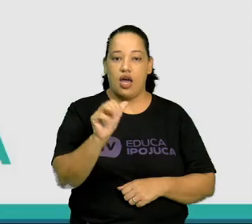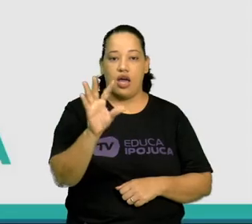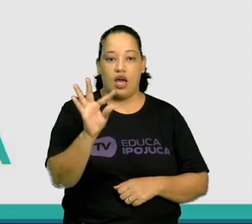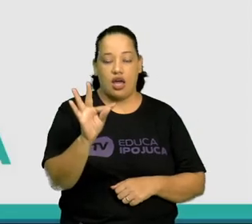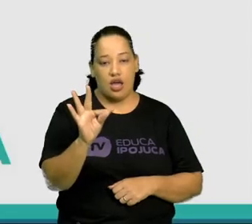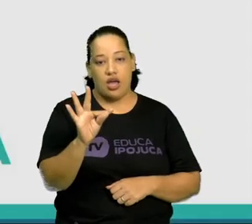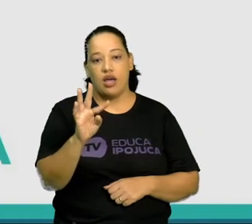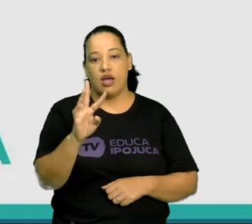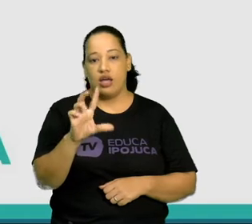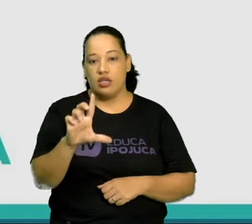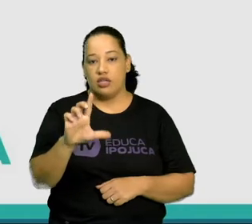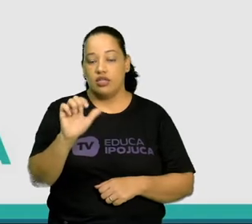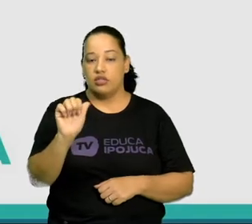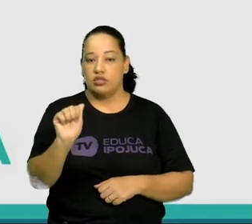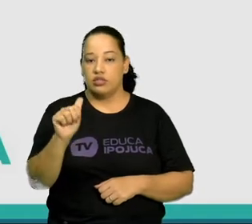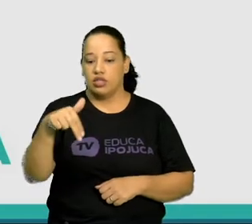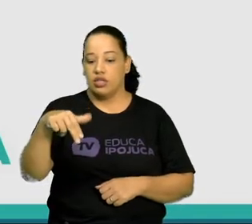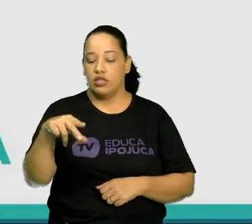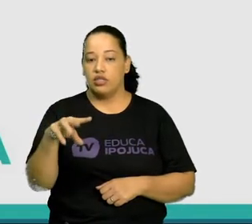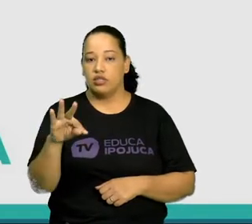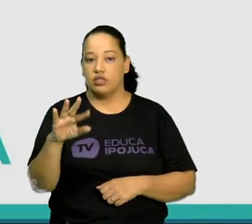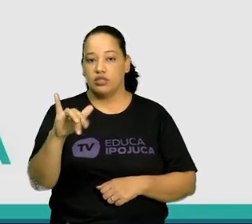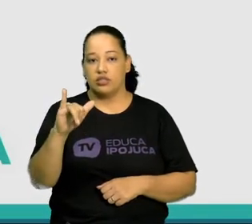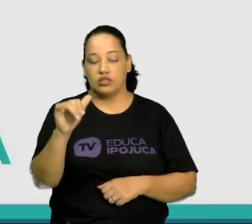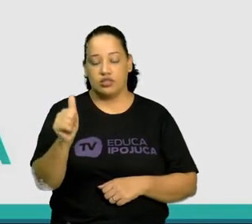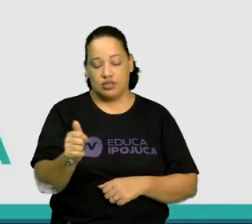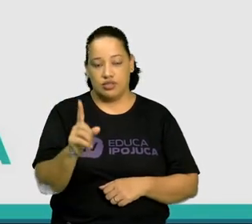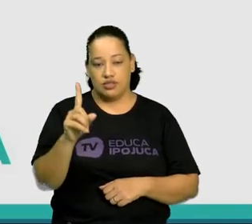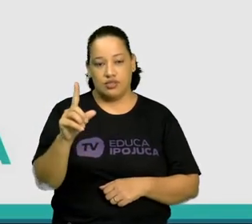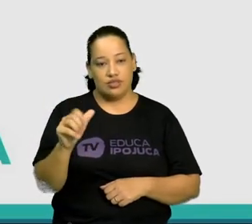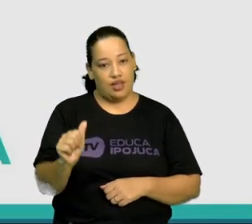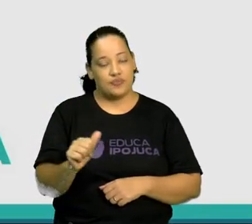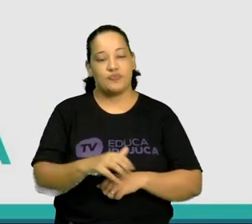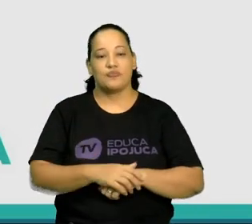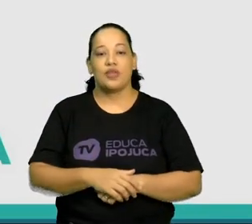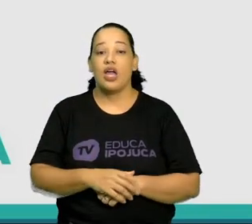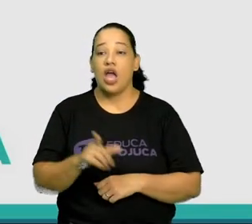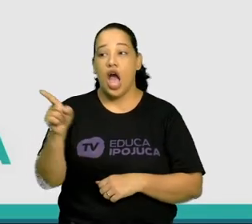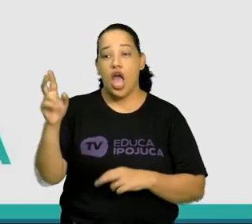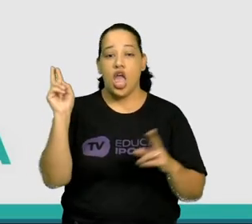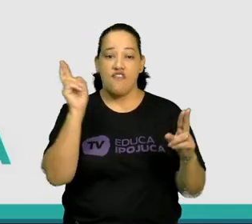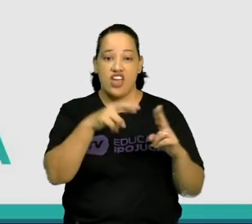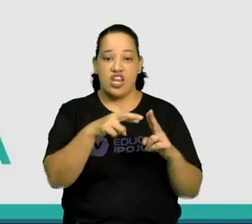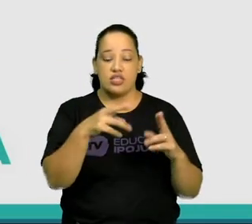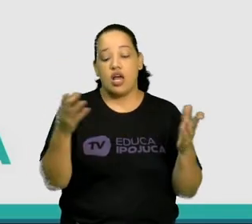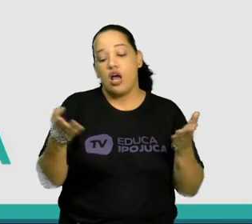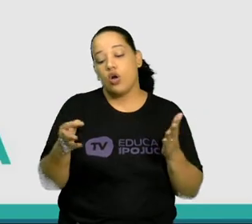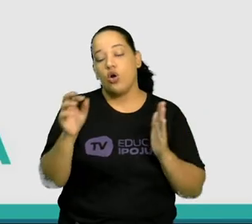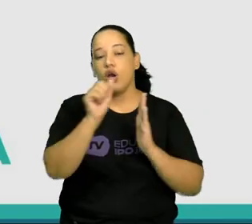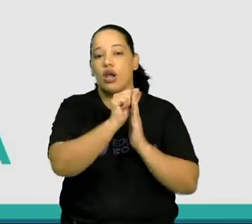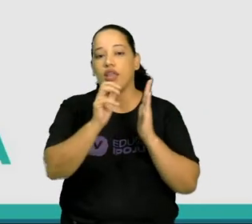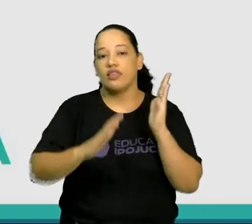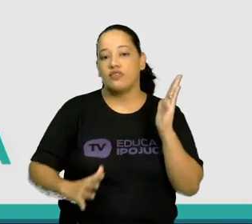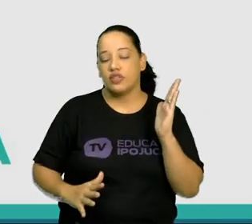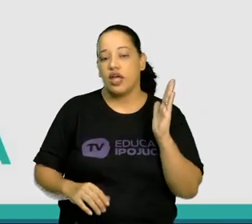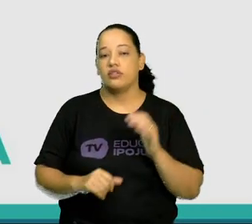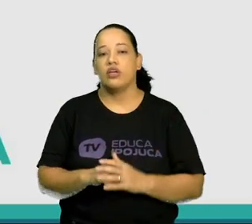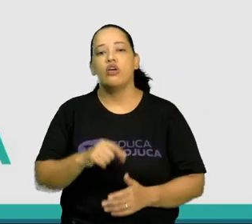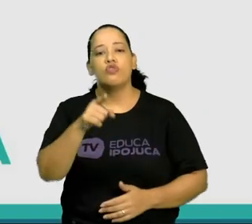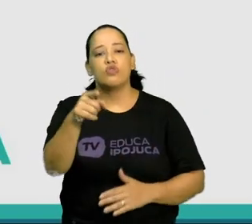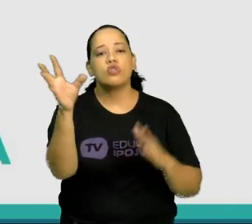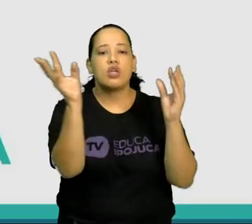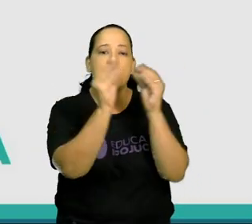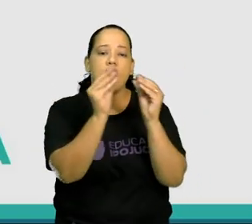exibição. Aqui estão as referências desse material. E a nossa atividade é... Agora faça um resumo do que você entendeu